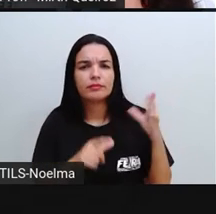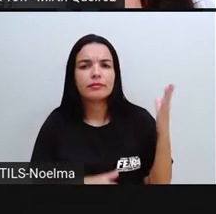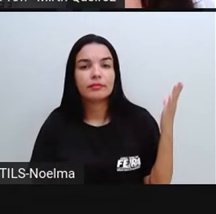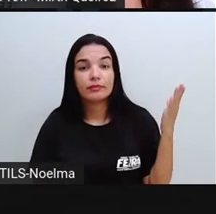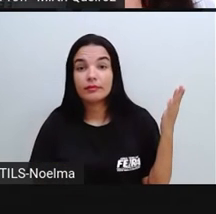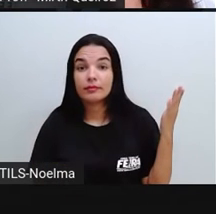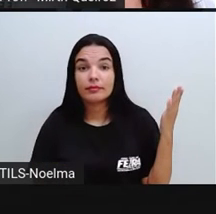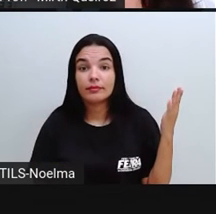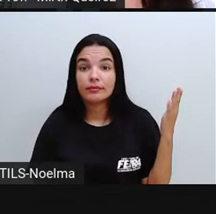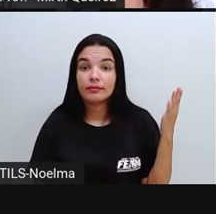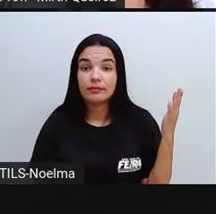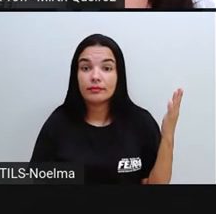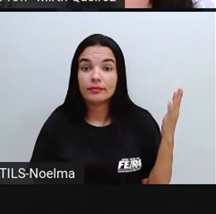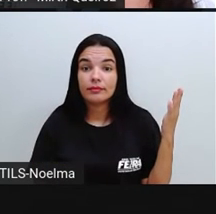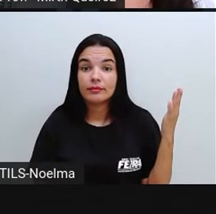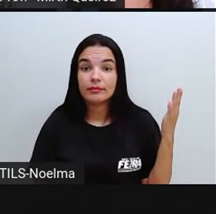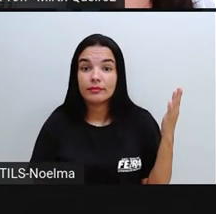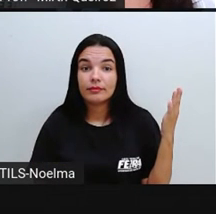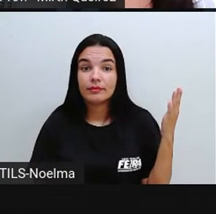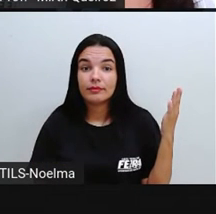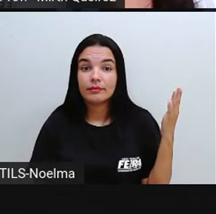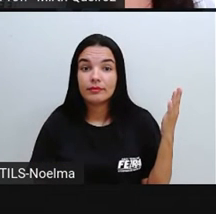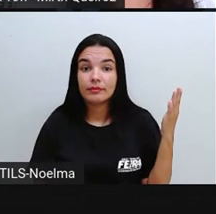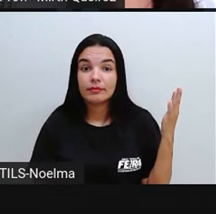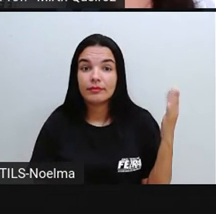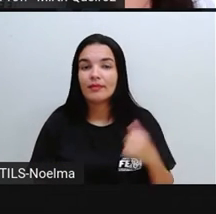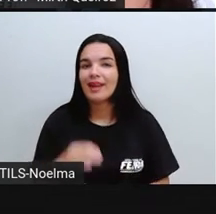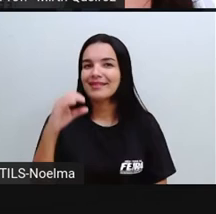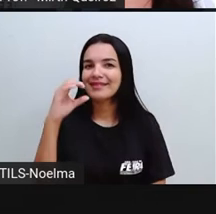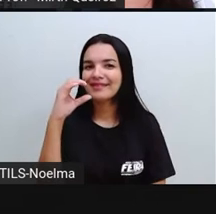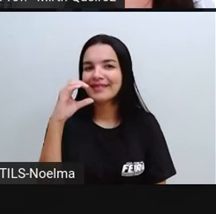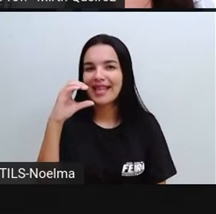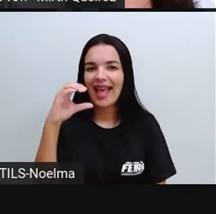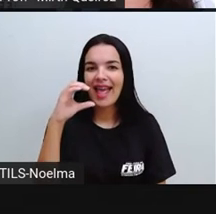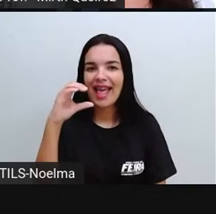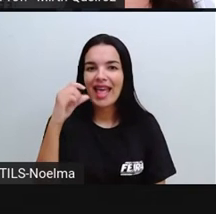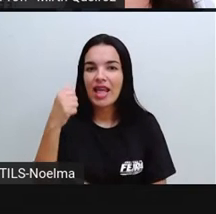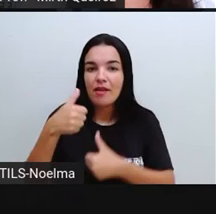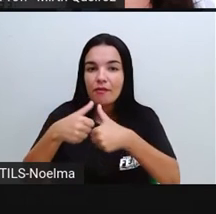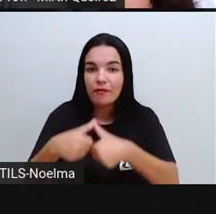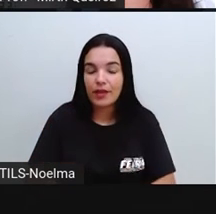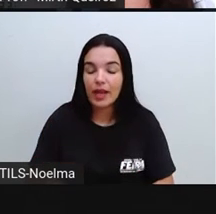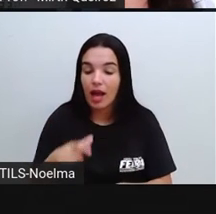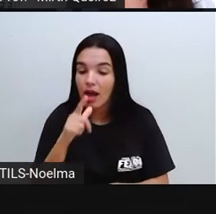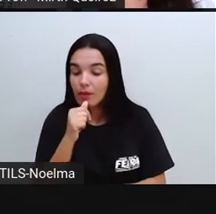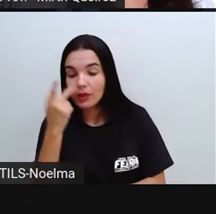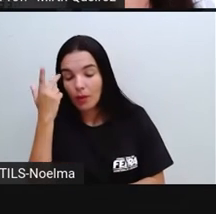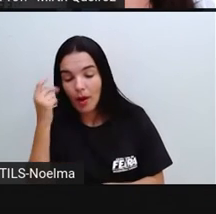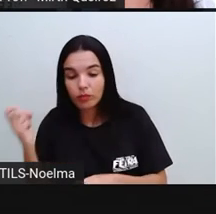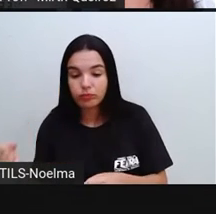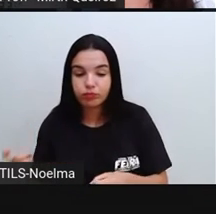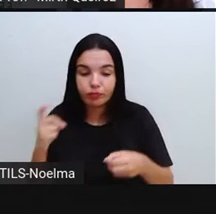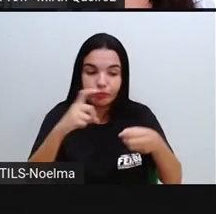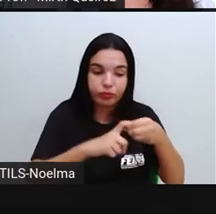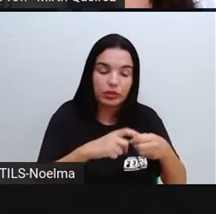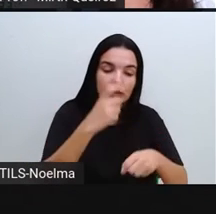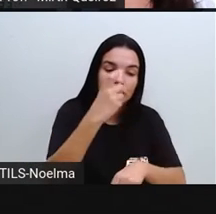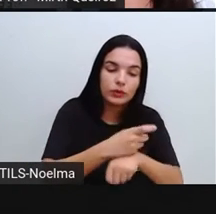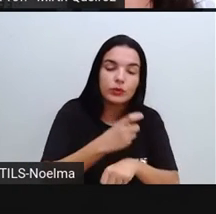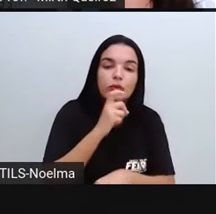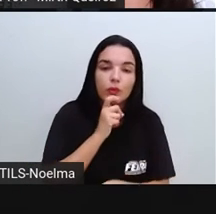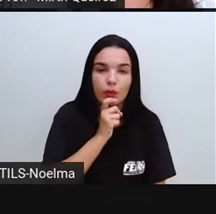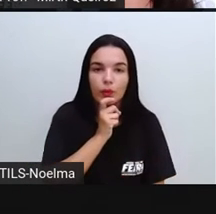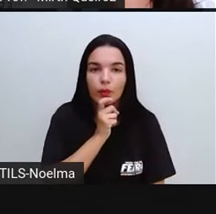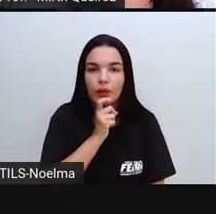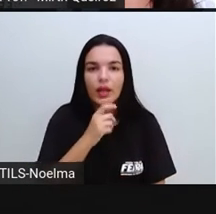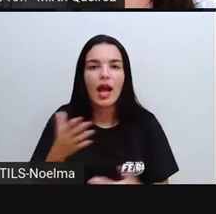vapor para o líquido? Alternativa? C? Passa do estado líquido para o estado sólido?